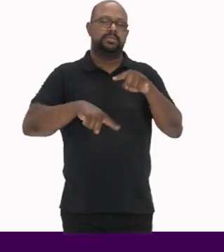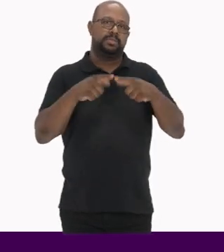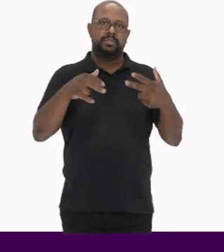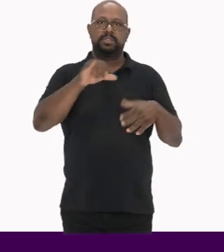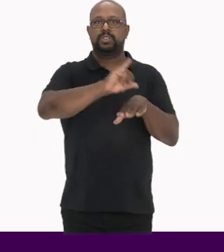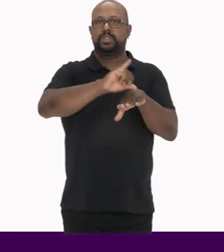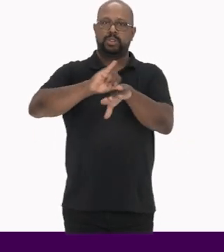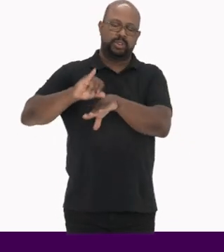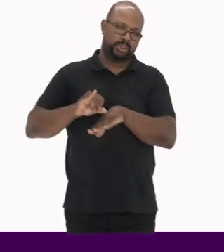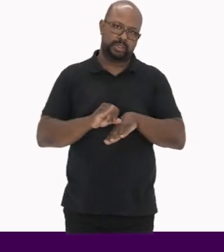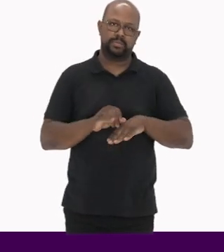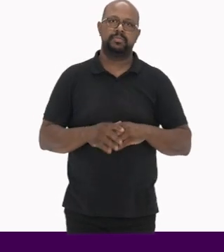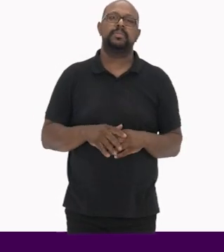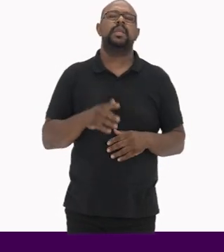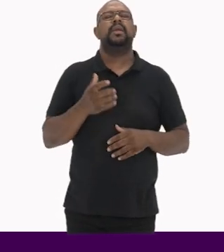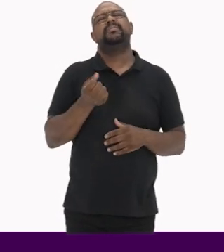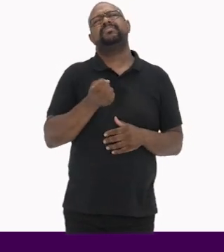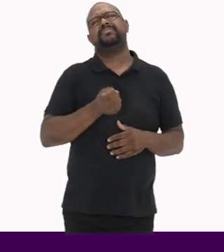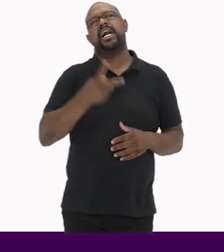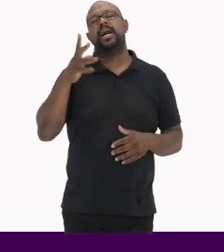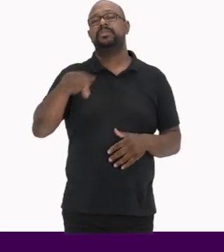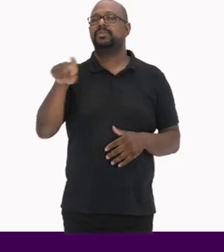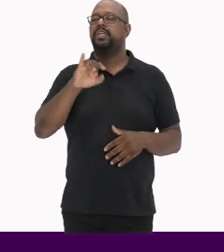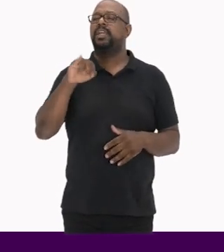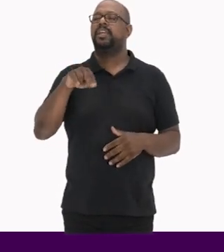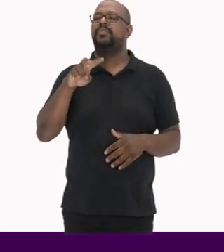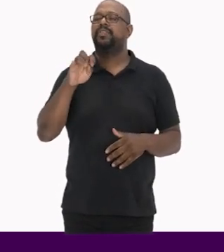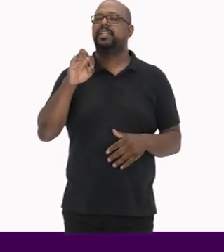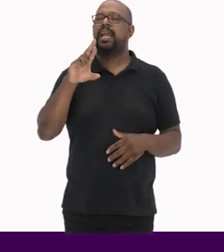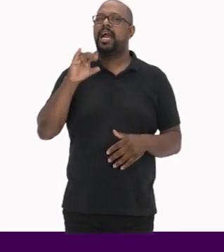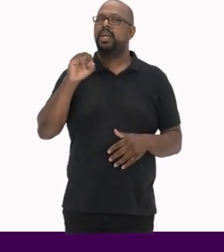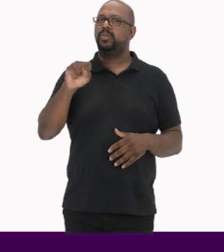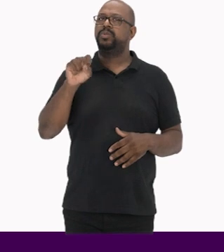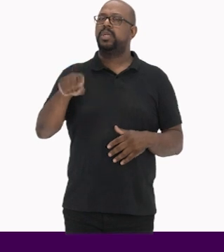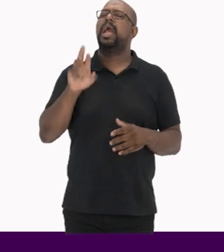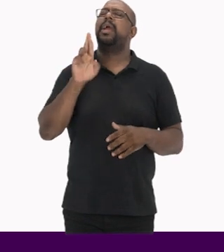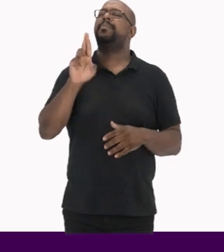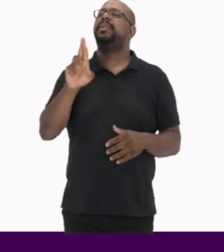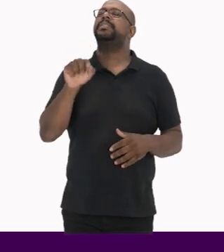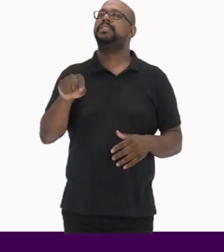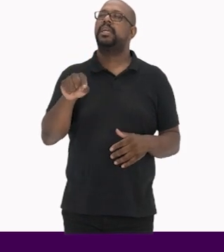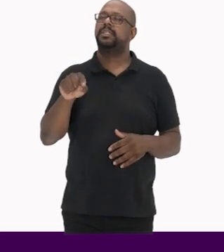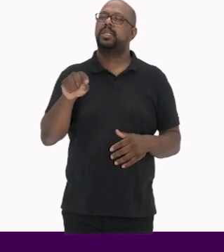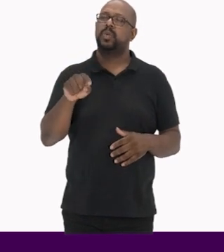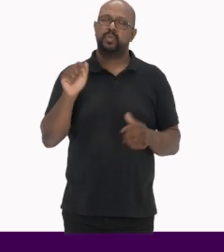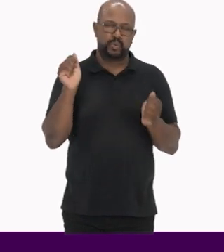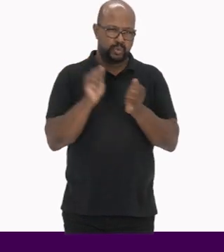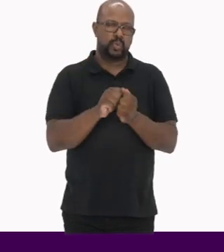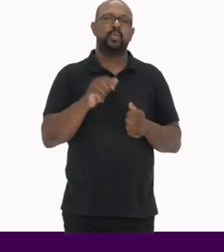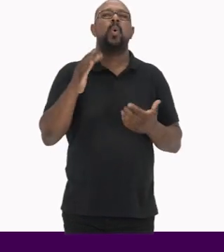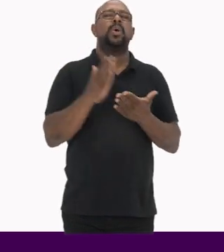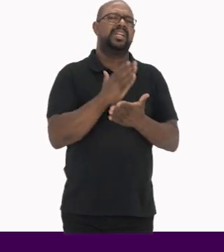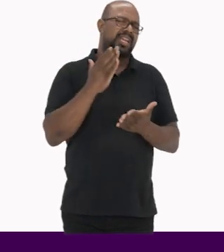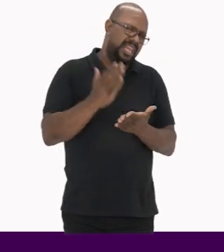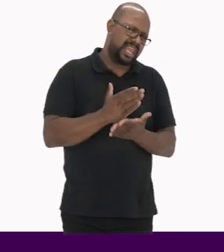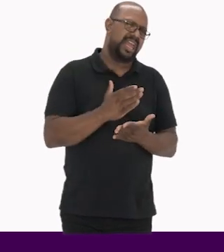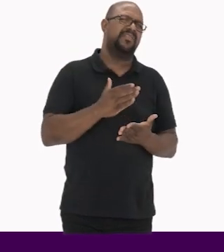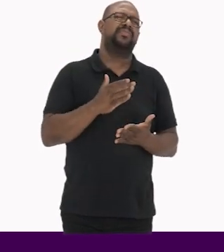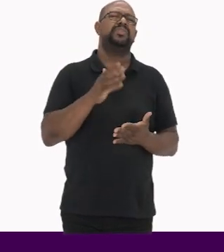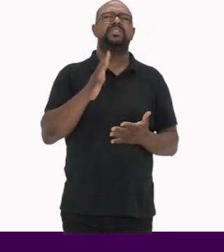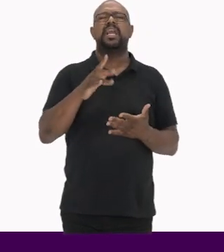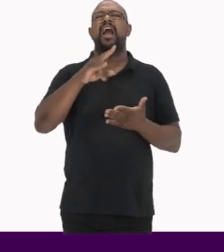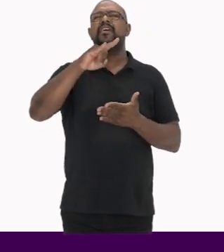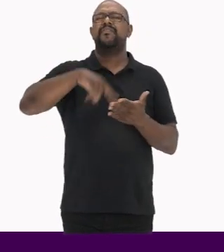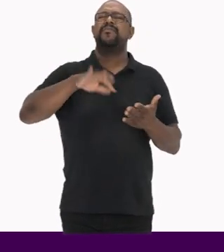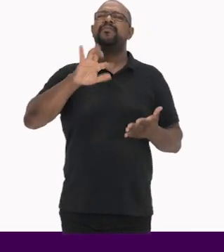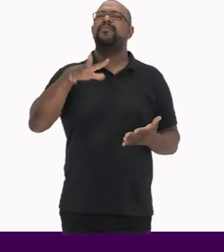acervos e coleções Em muitos casos, os inventários museológicos representam Juntamente com os livros de tombo